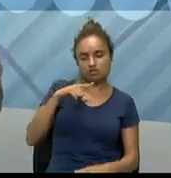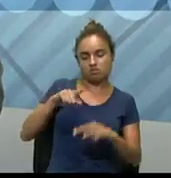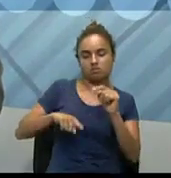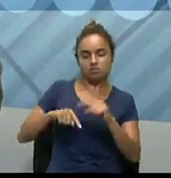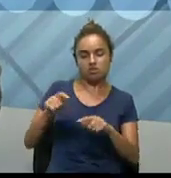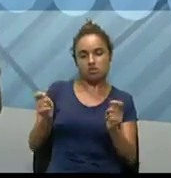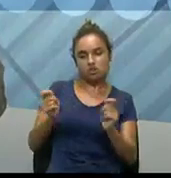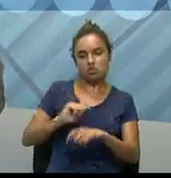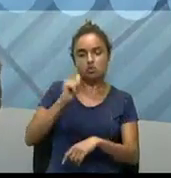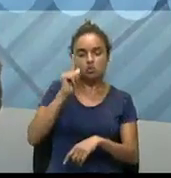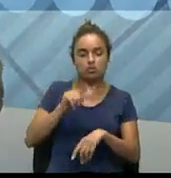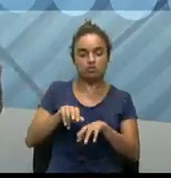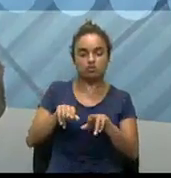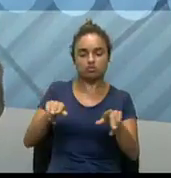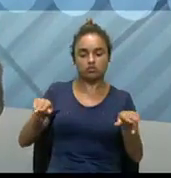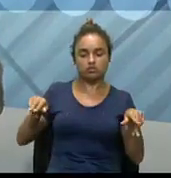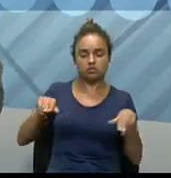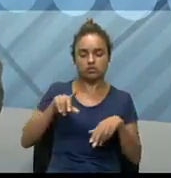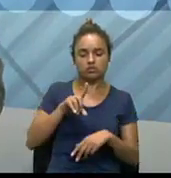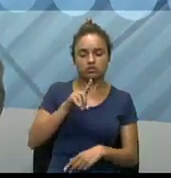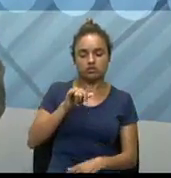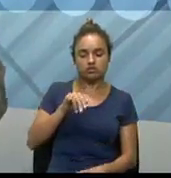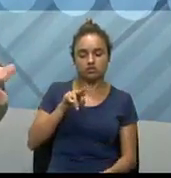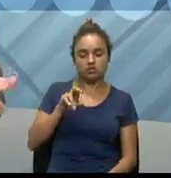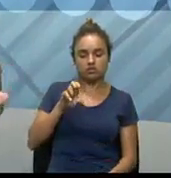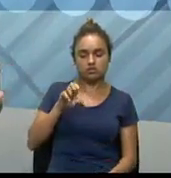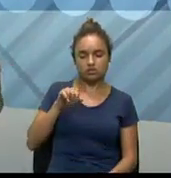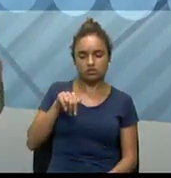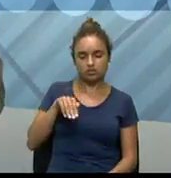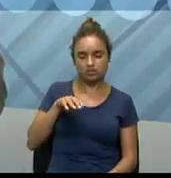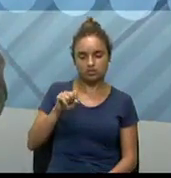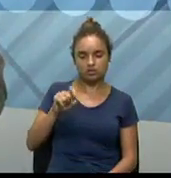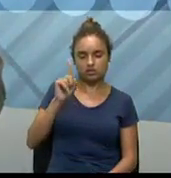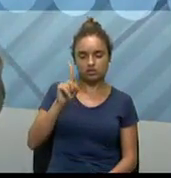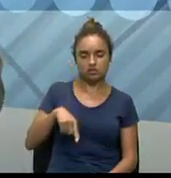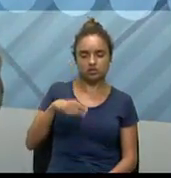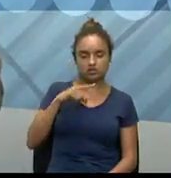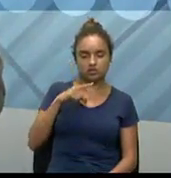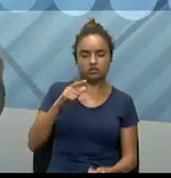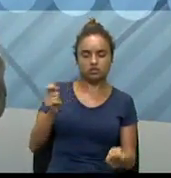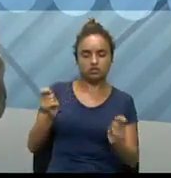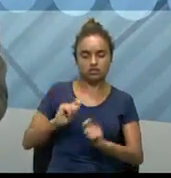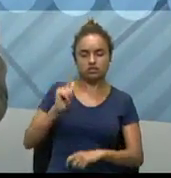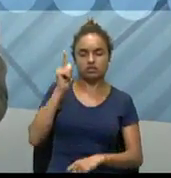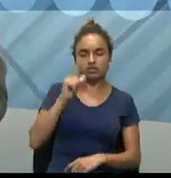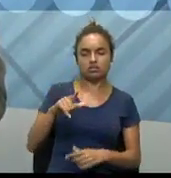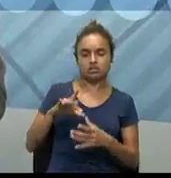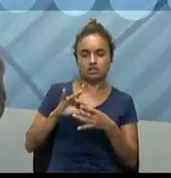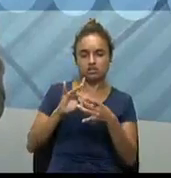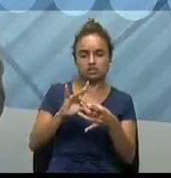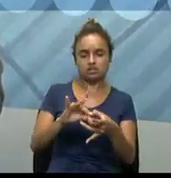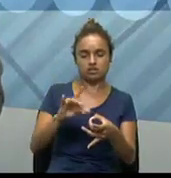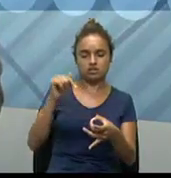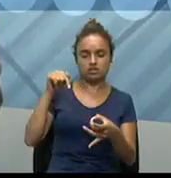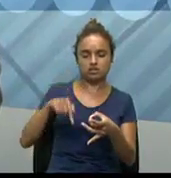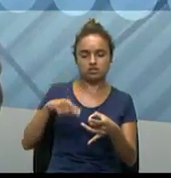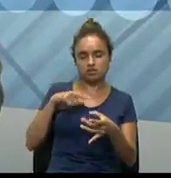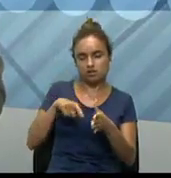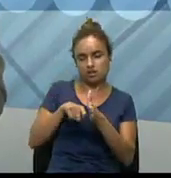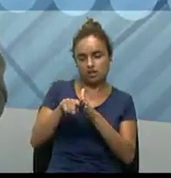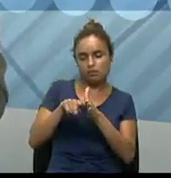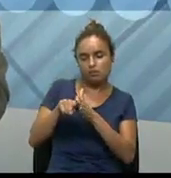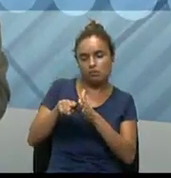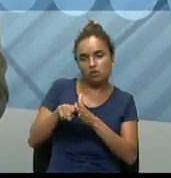possui aí vários dilemas, como adotar, não adotar. Inclusive, tem já uma pergunta, uma